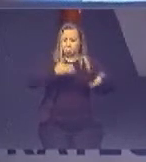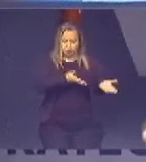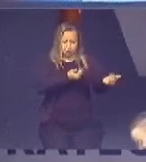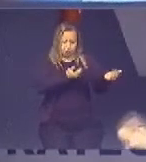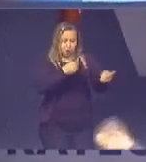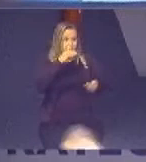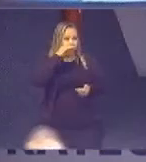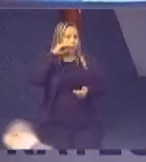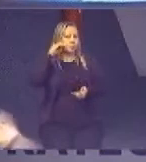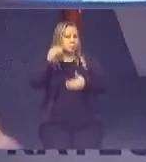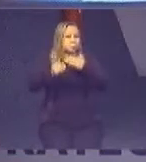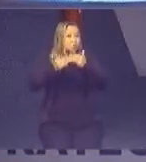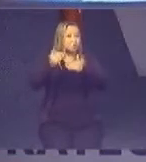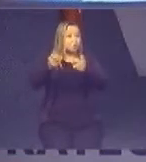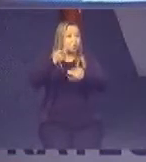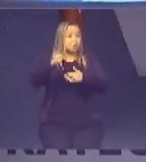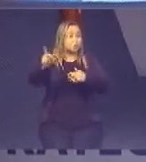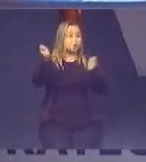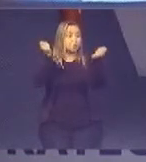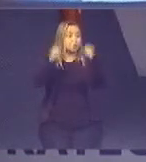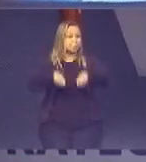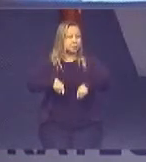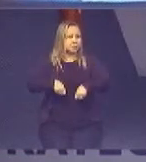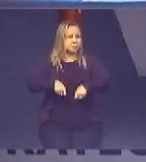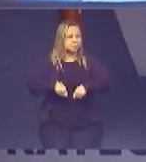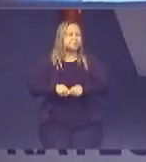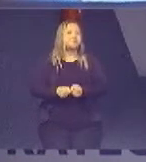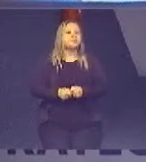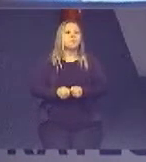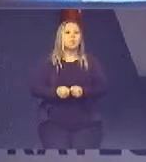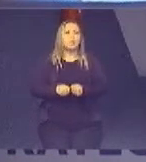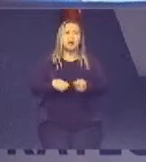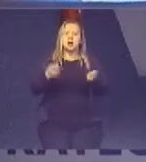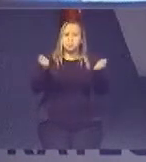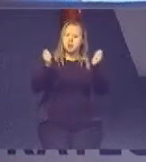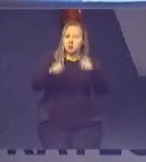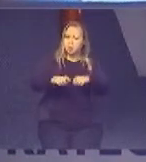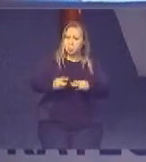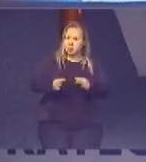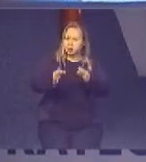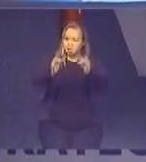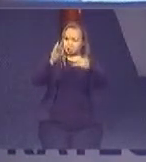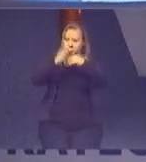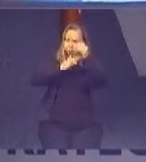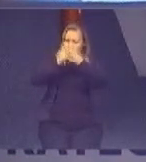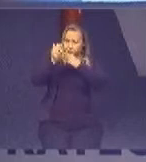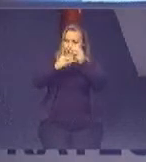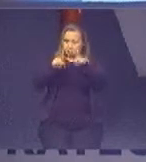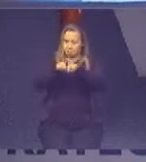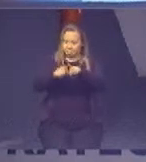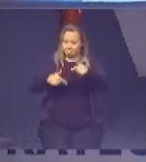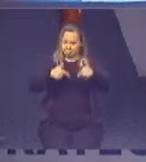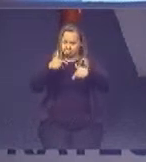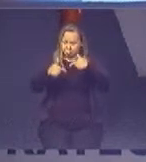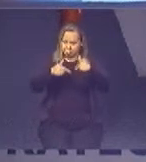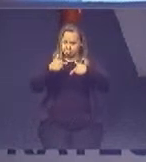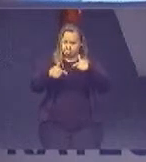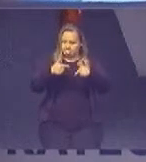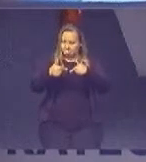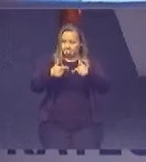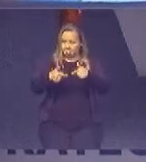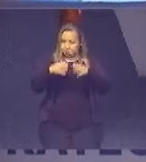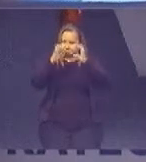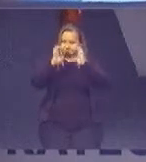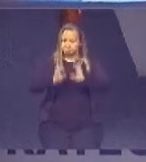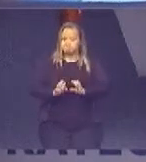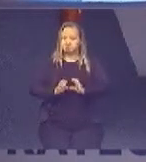adultos desenvolvendo as suas habilidades, inclusive competências técnicas e profissionais para emprego, trabalho decente e